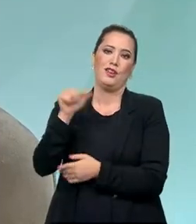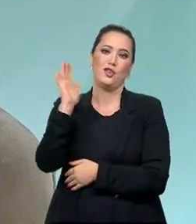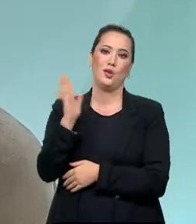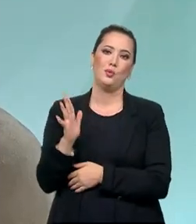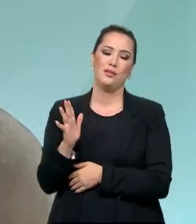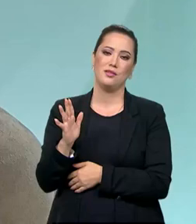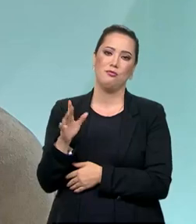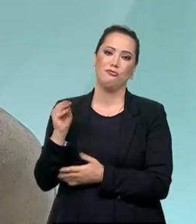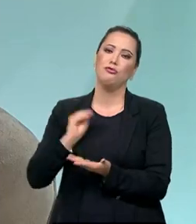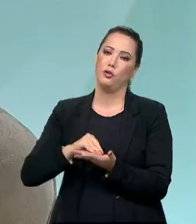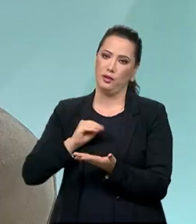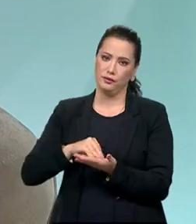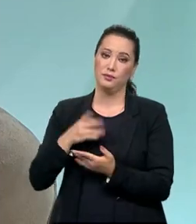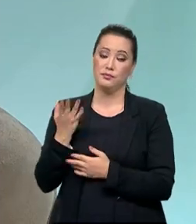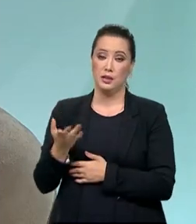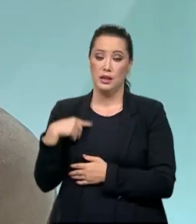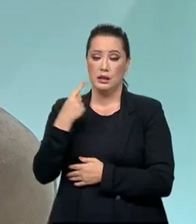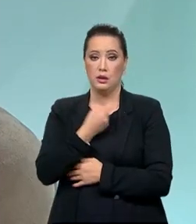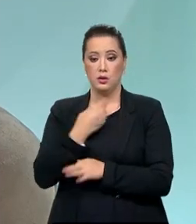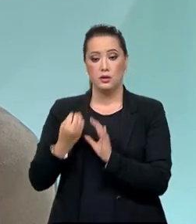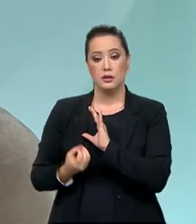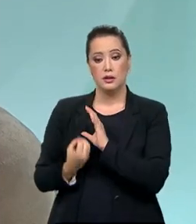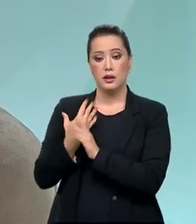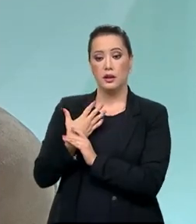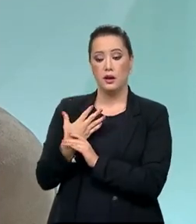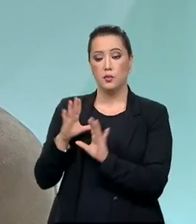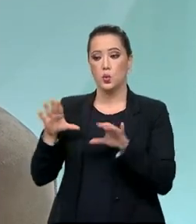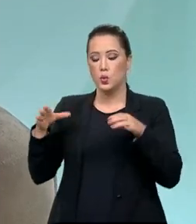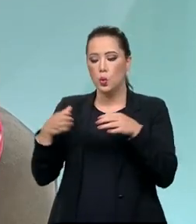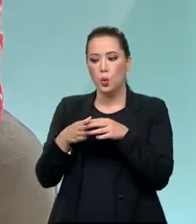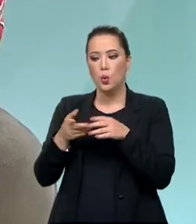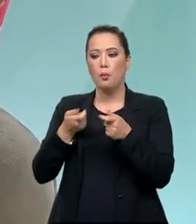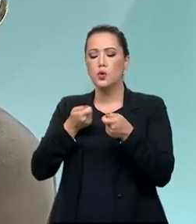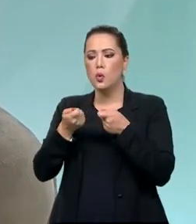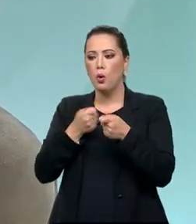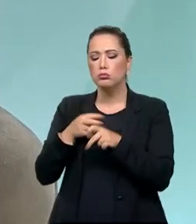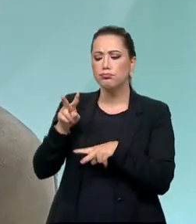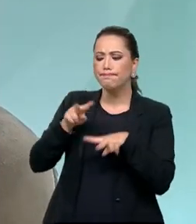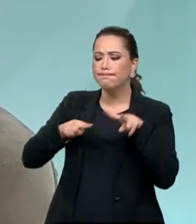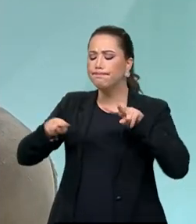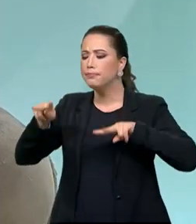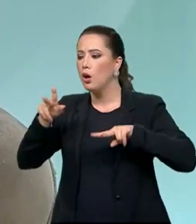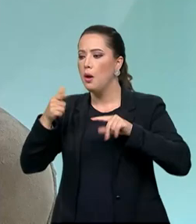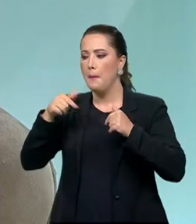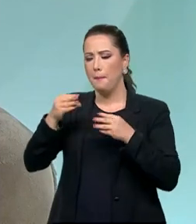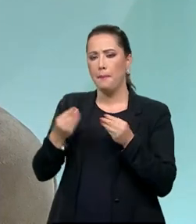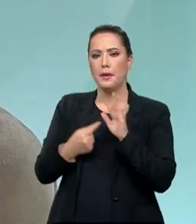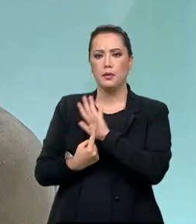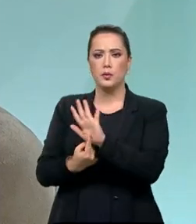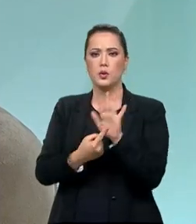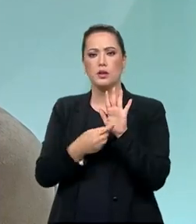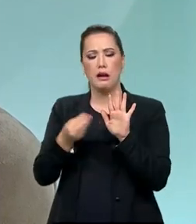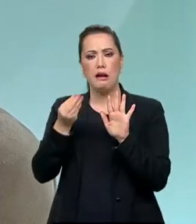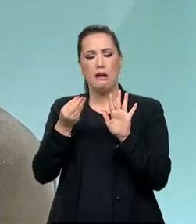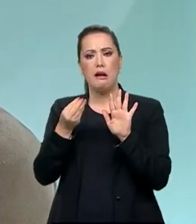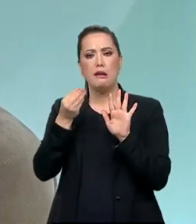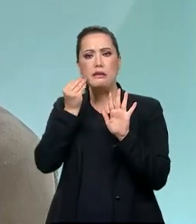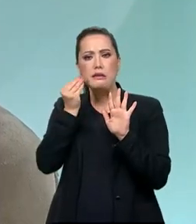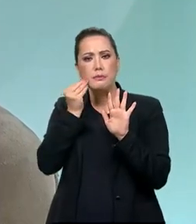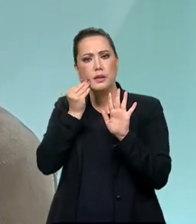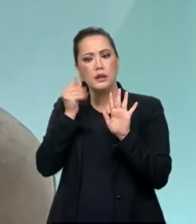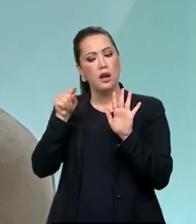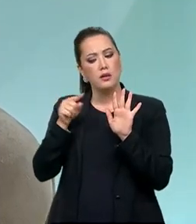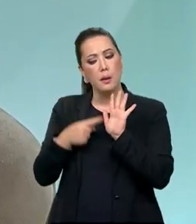ainda. Então, o que nós fizemos? Constituímos o Observatório para trazer essas experiências. Filtrar essas experiências.